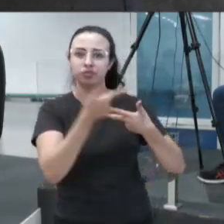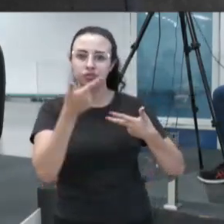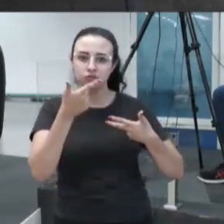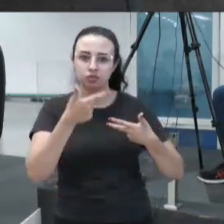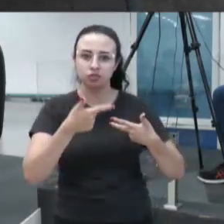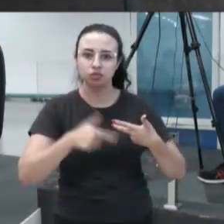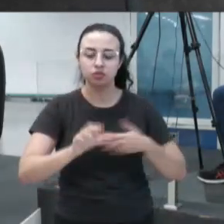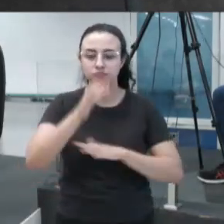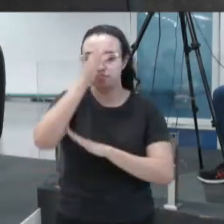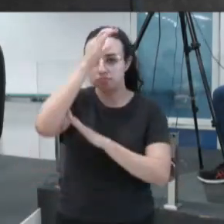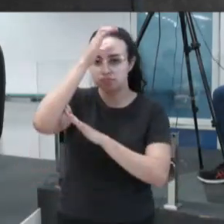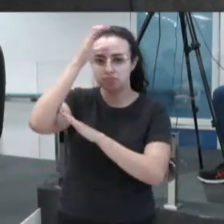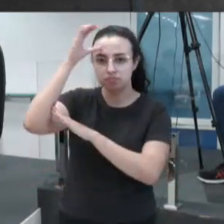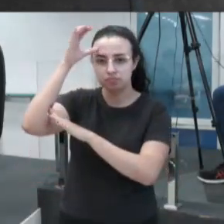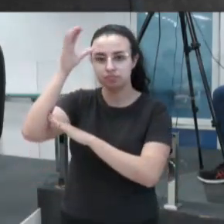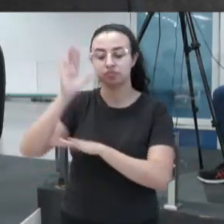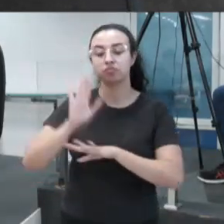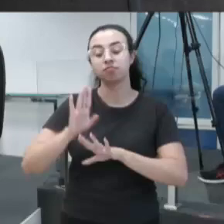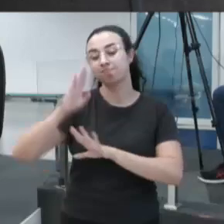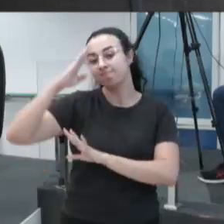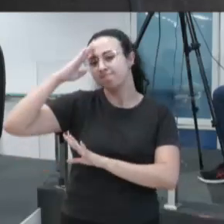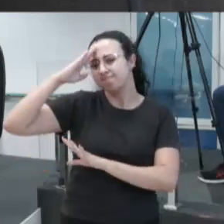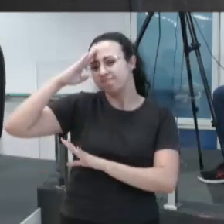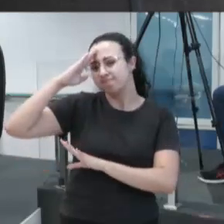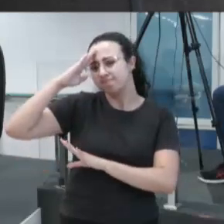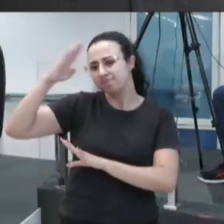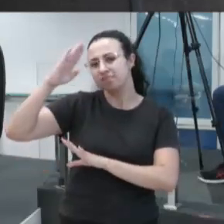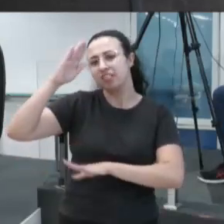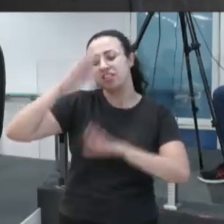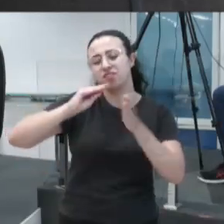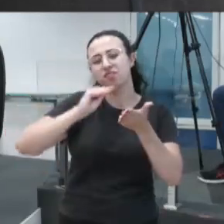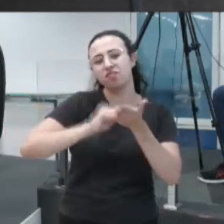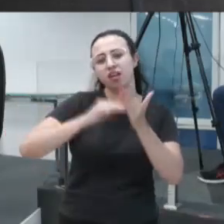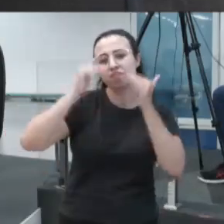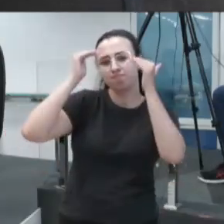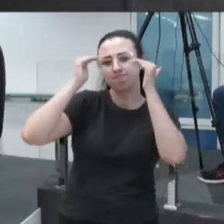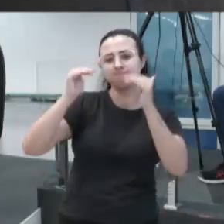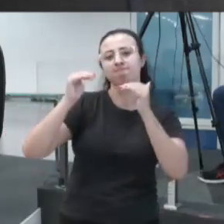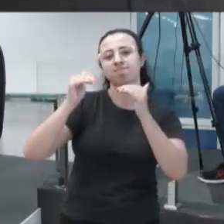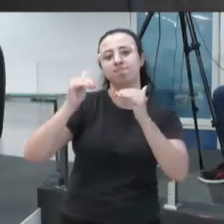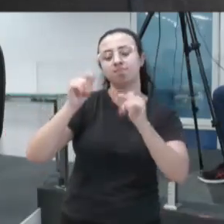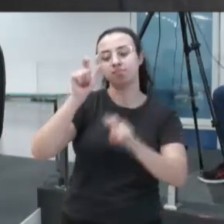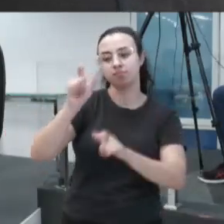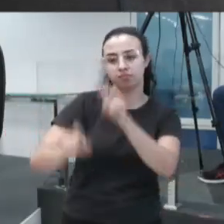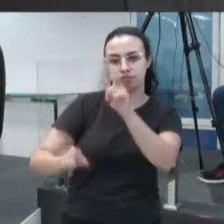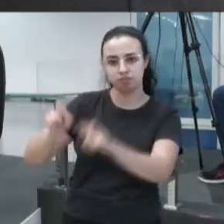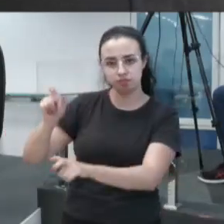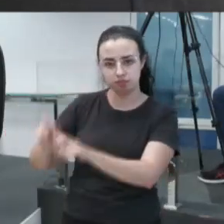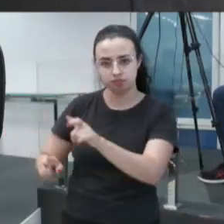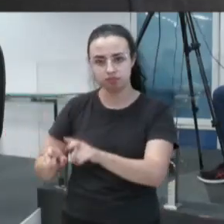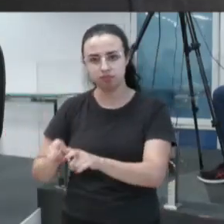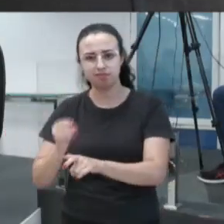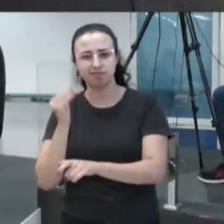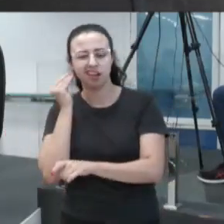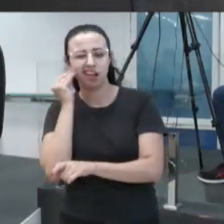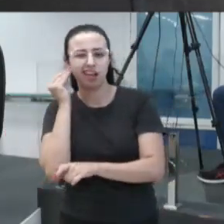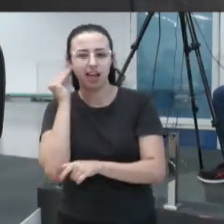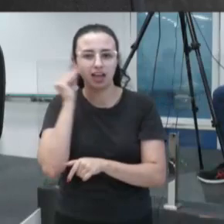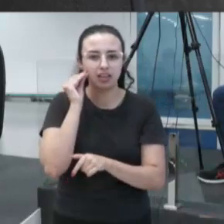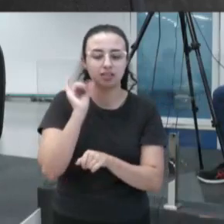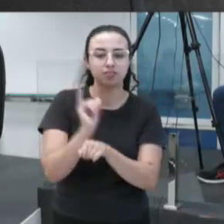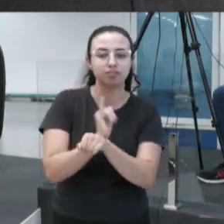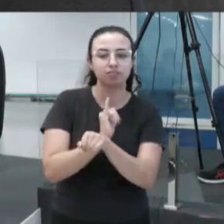com essa casa legislativa, e principalmente, às vezes, do desrespeito, que às vezes as mesmas pessoas fazendo essas jogadas tramadas,